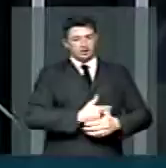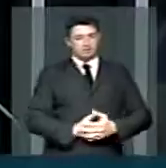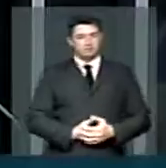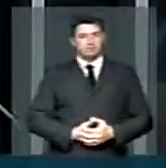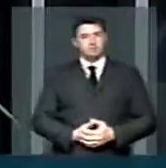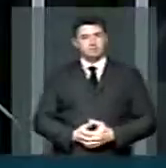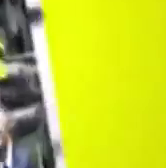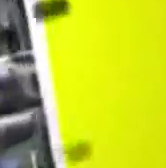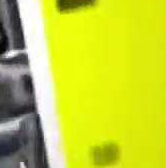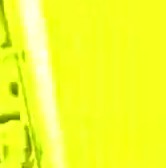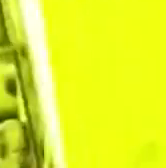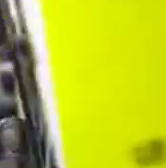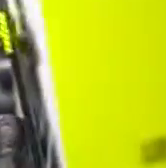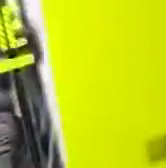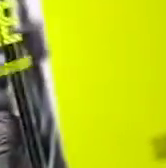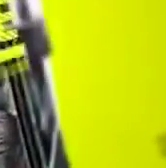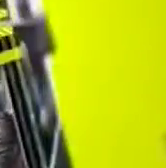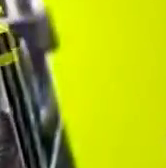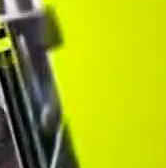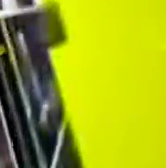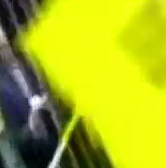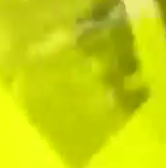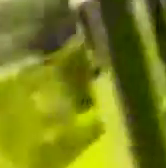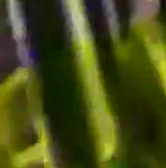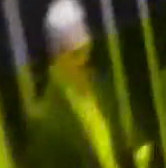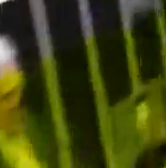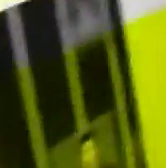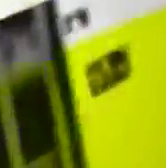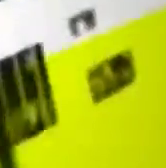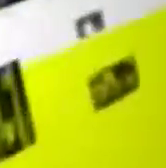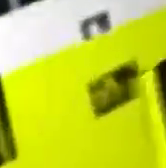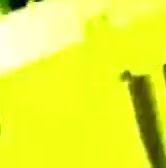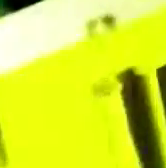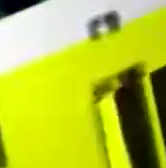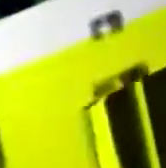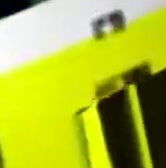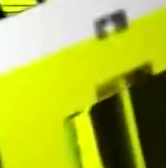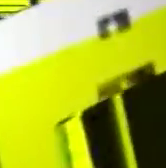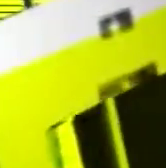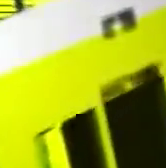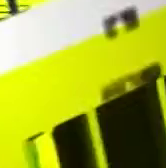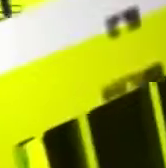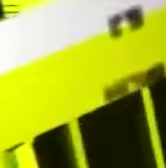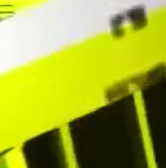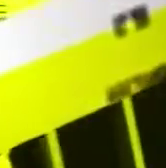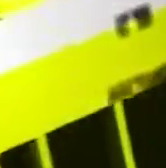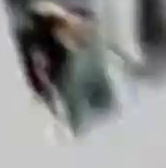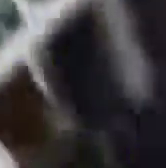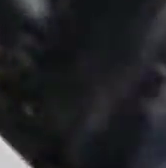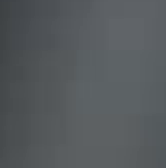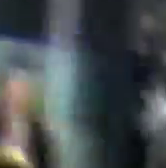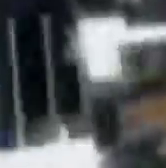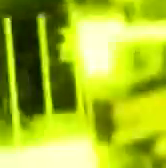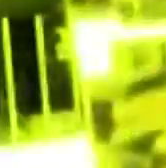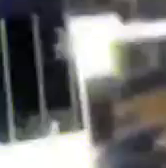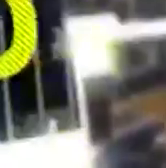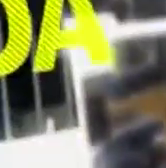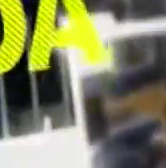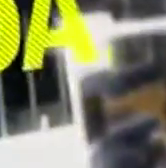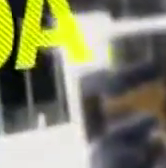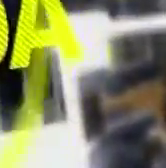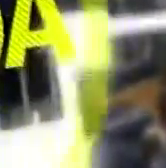senhor presidente não que sejam menos importantes um segundo encaminhamento o